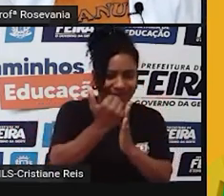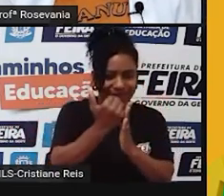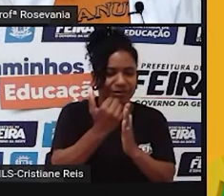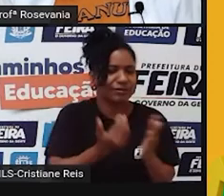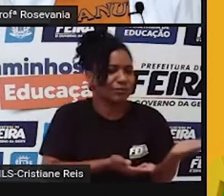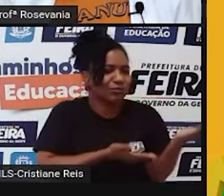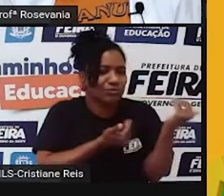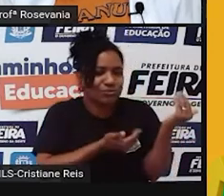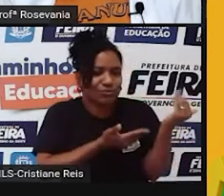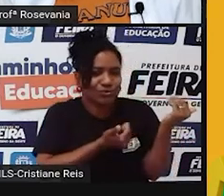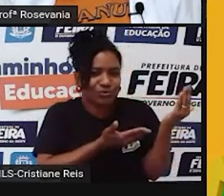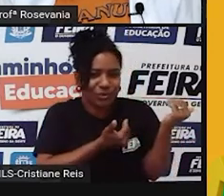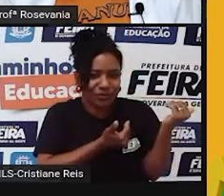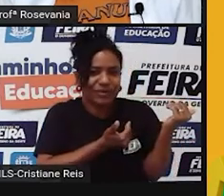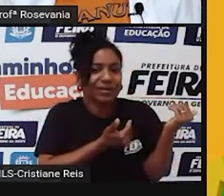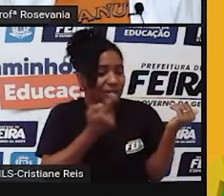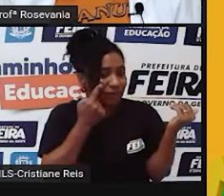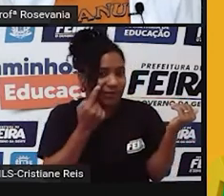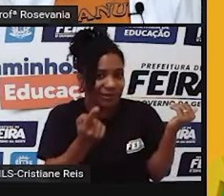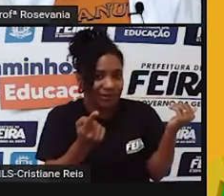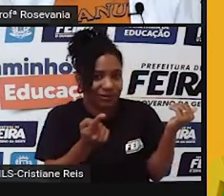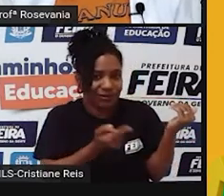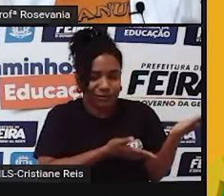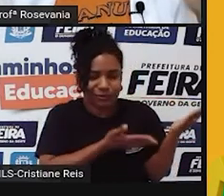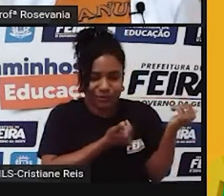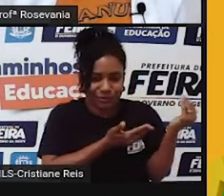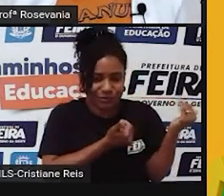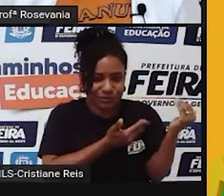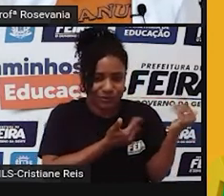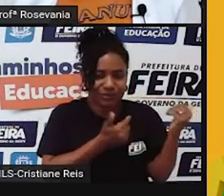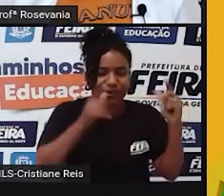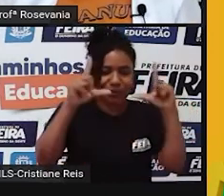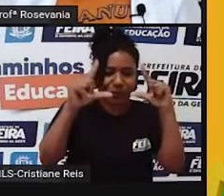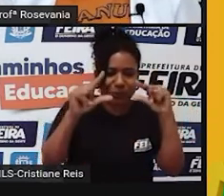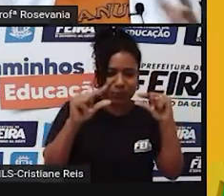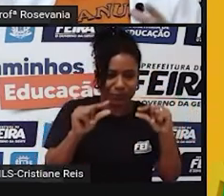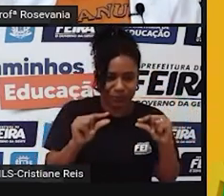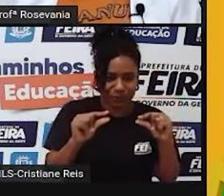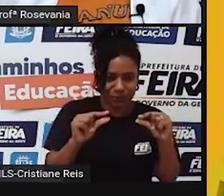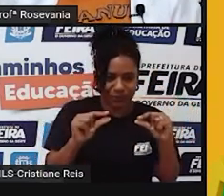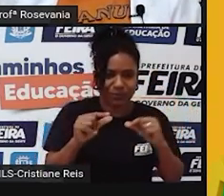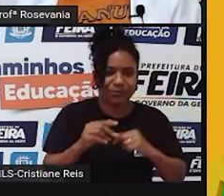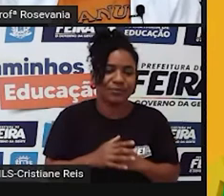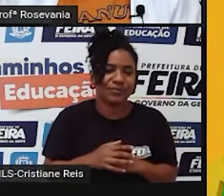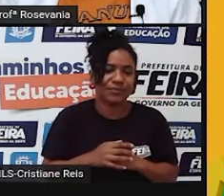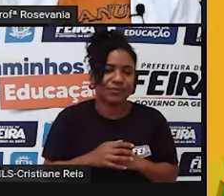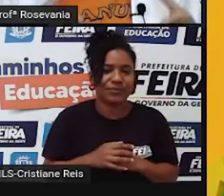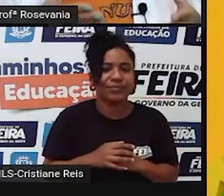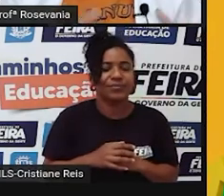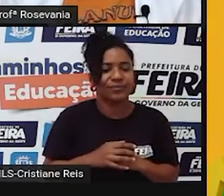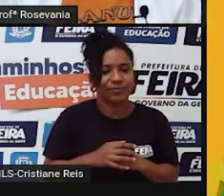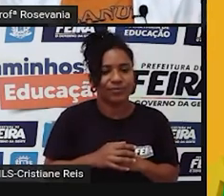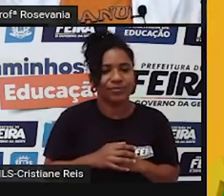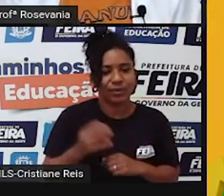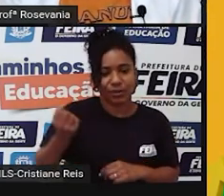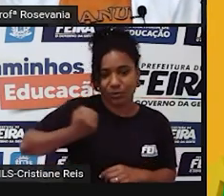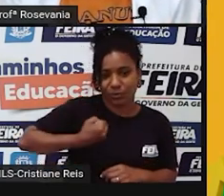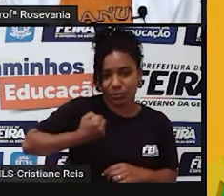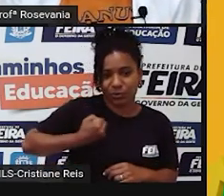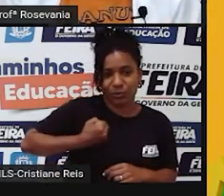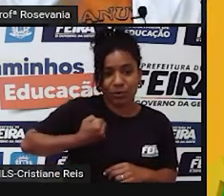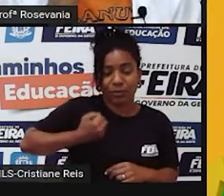aqui, houve uma queda, tá vendo? Que isso também já chama atenção, que houve uma diminuição no número de